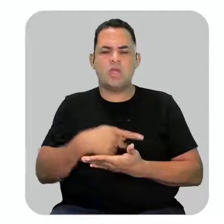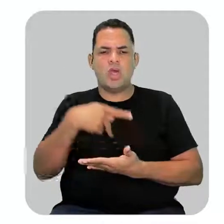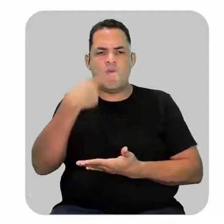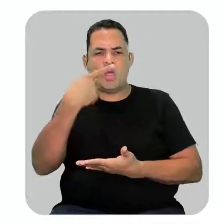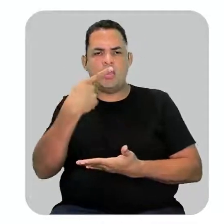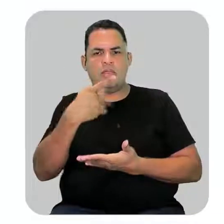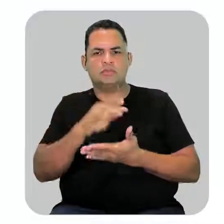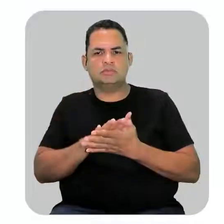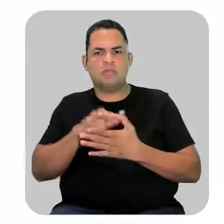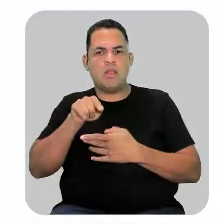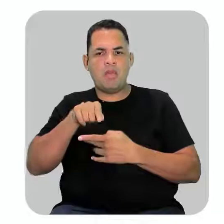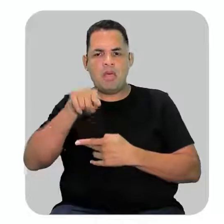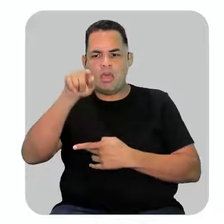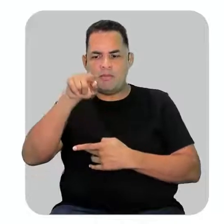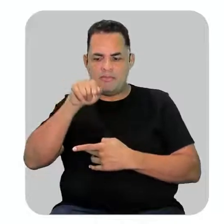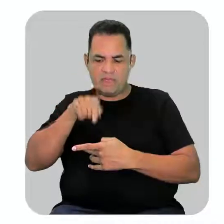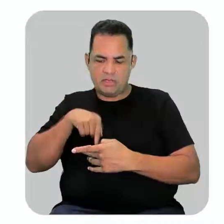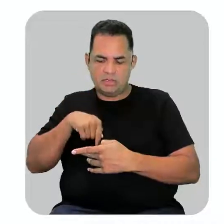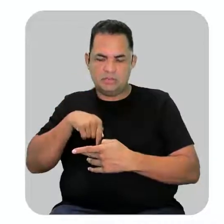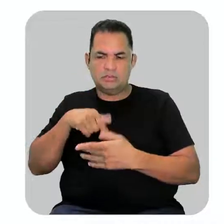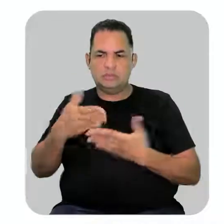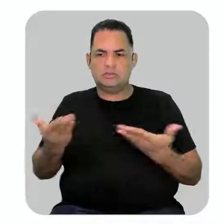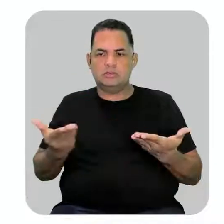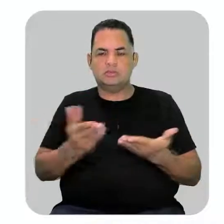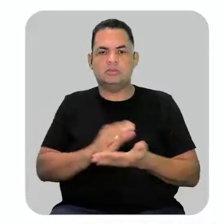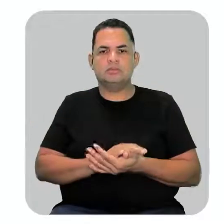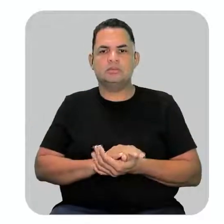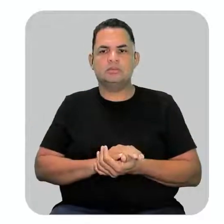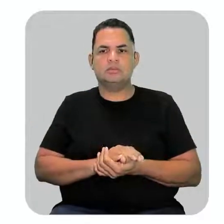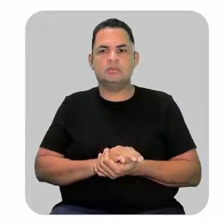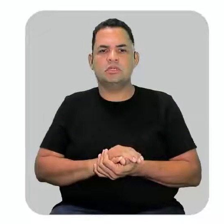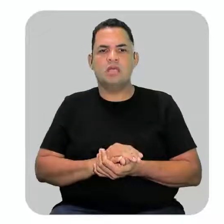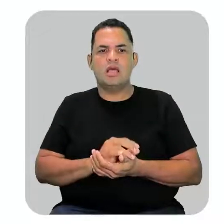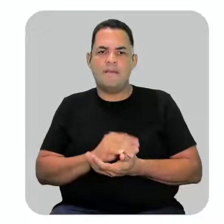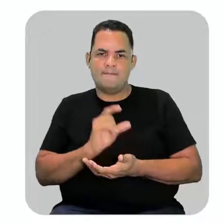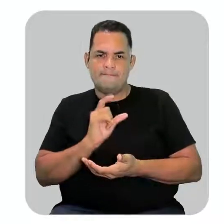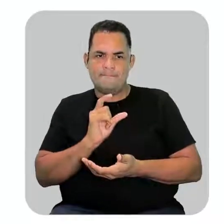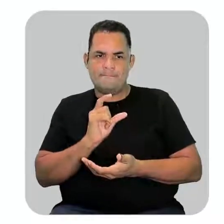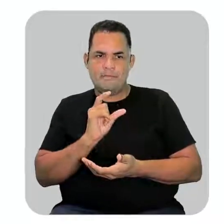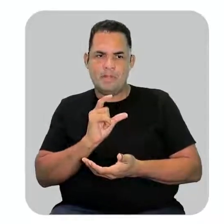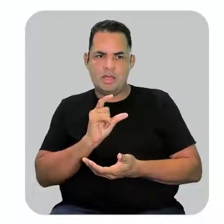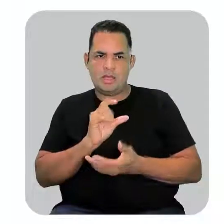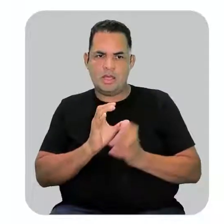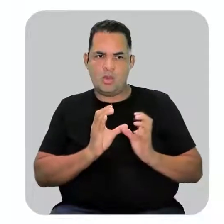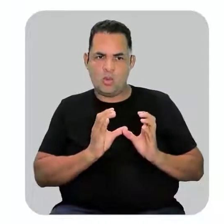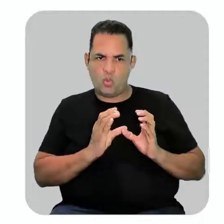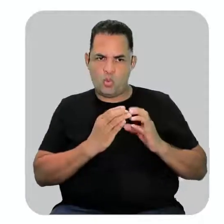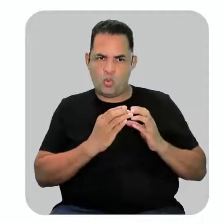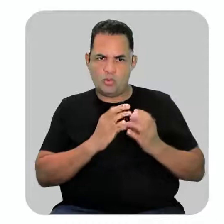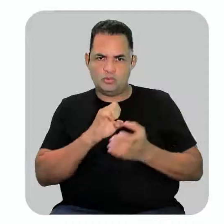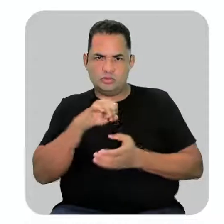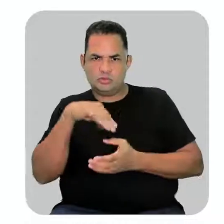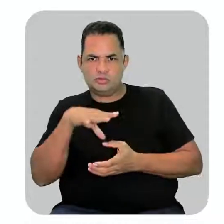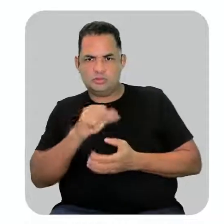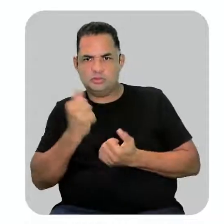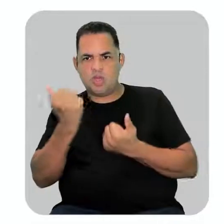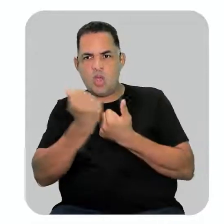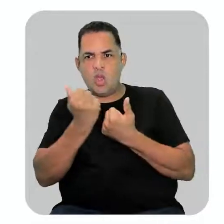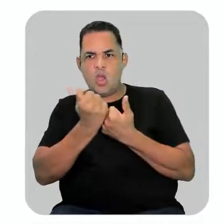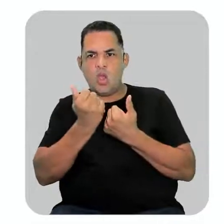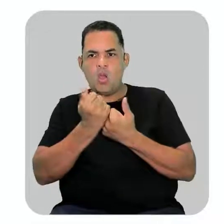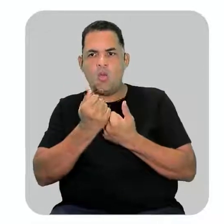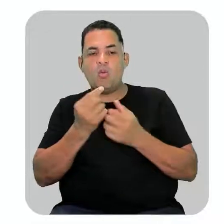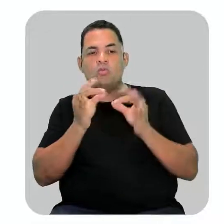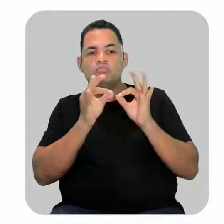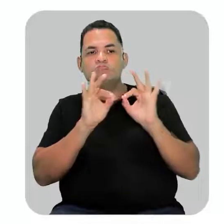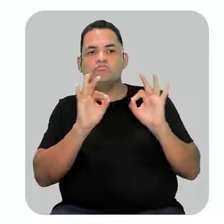apenas de ramificação, tá? A expressão grupos substituintes orgânicos, ou